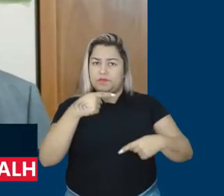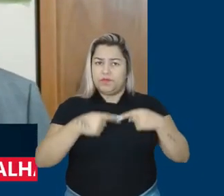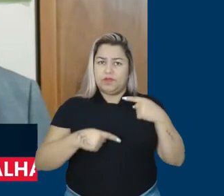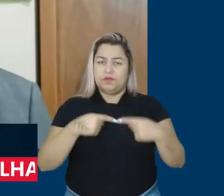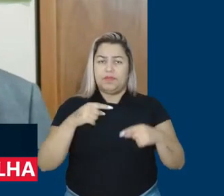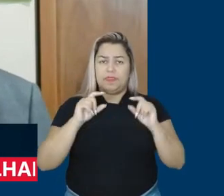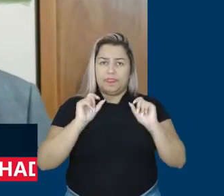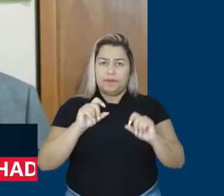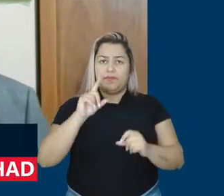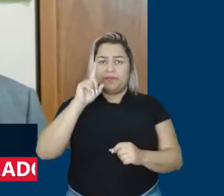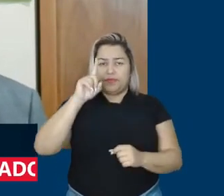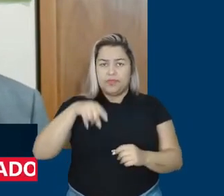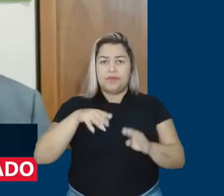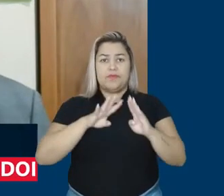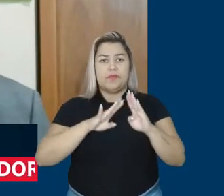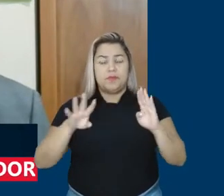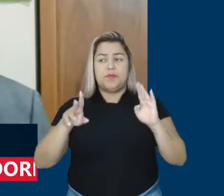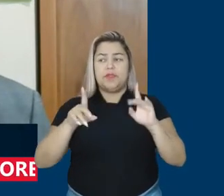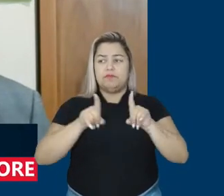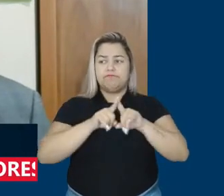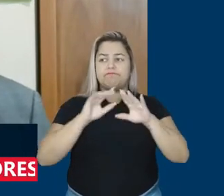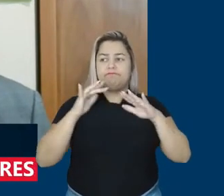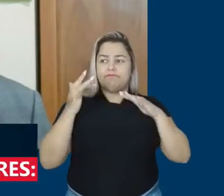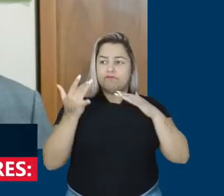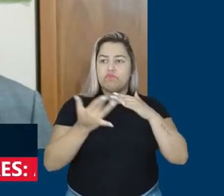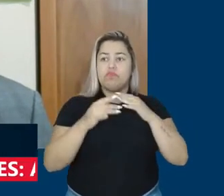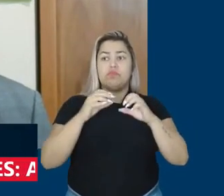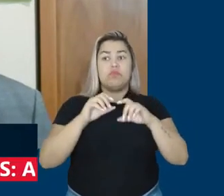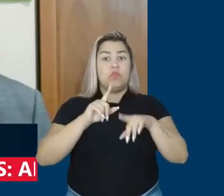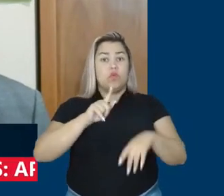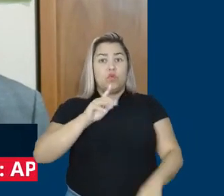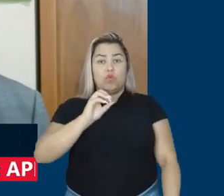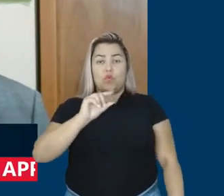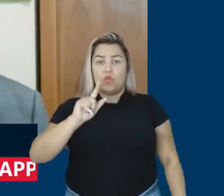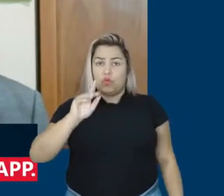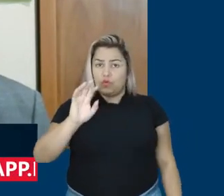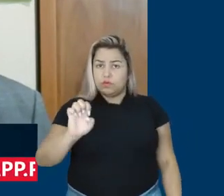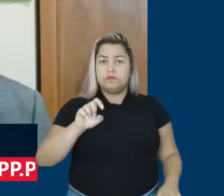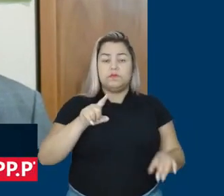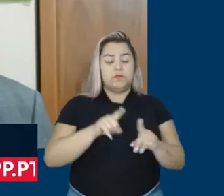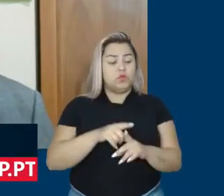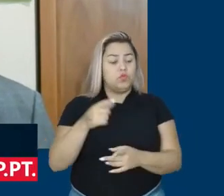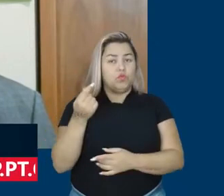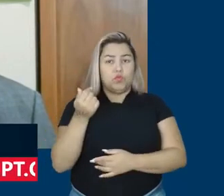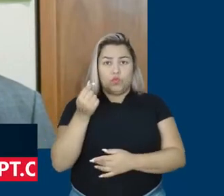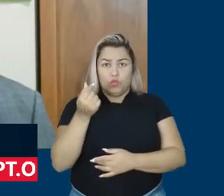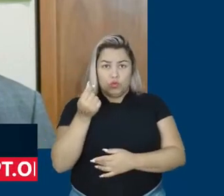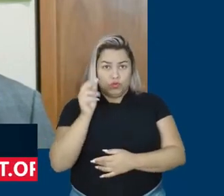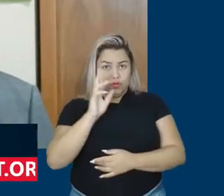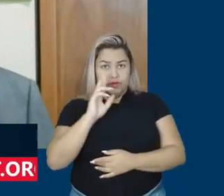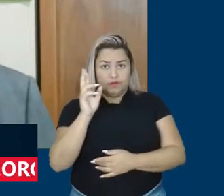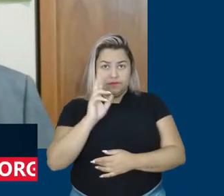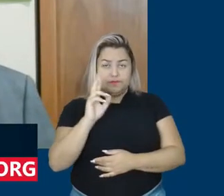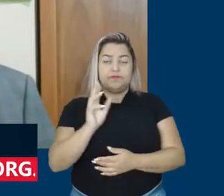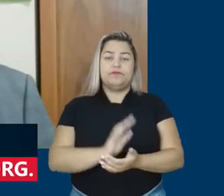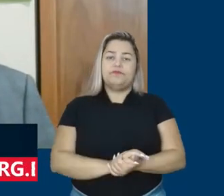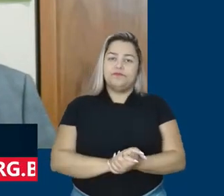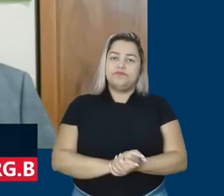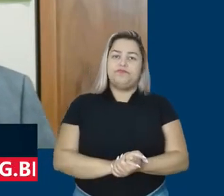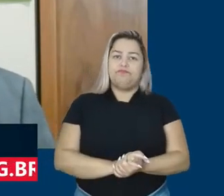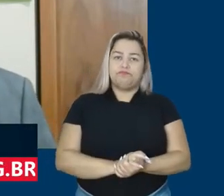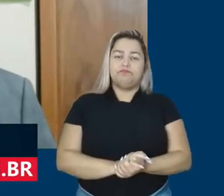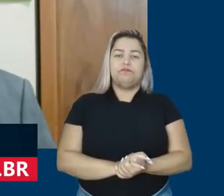Que eles são beneficiados pelas plataformas Google e companhia, com muito dinheiro, com Twitter e etc. E